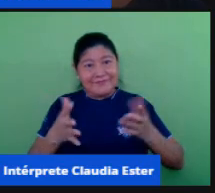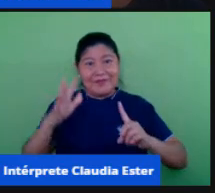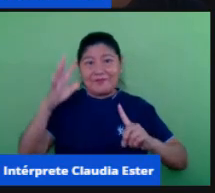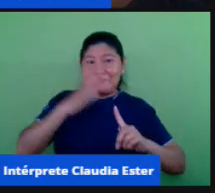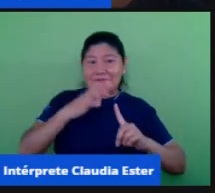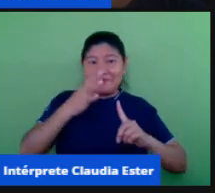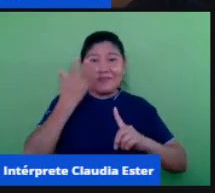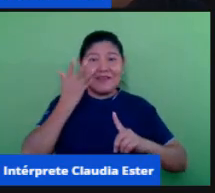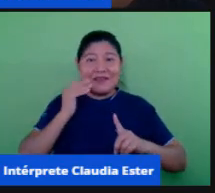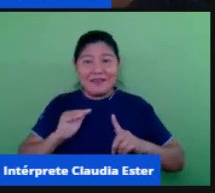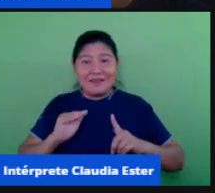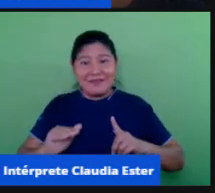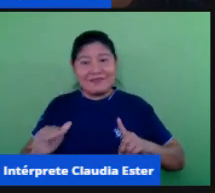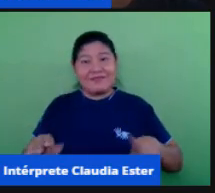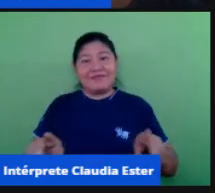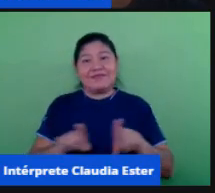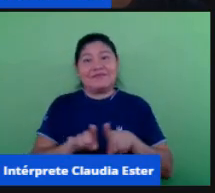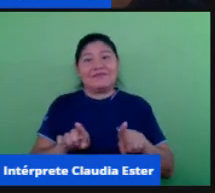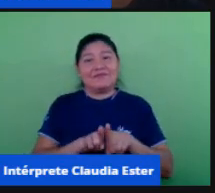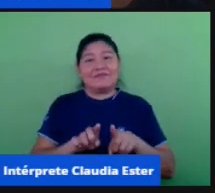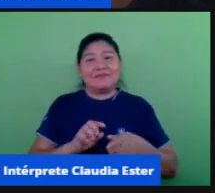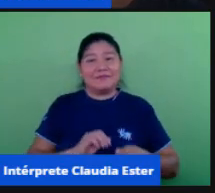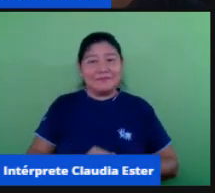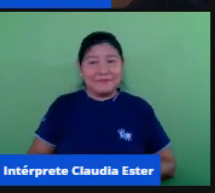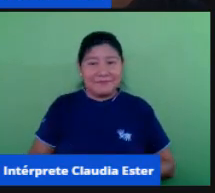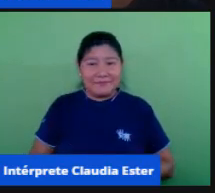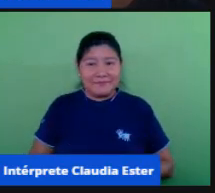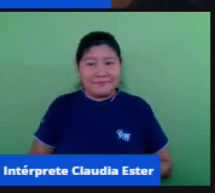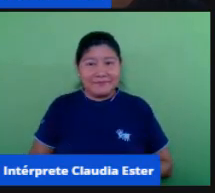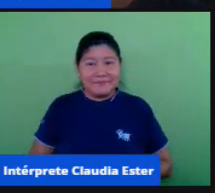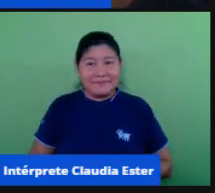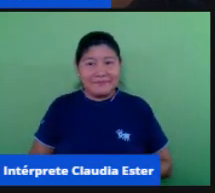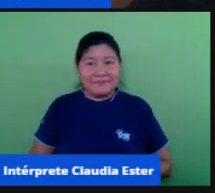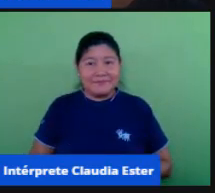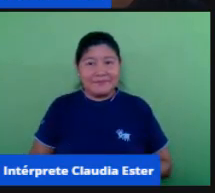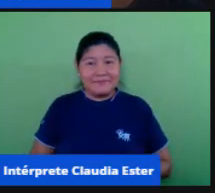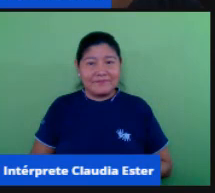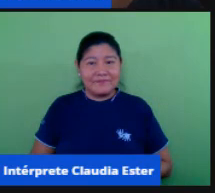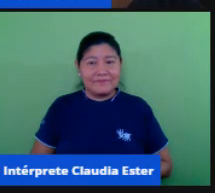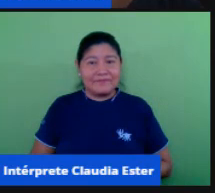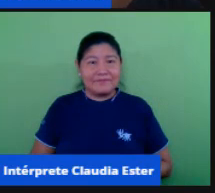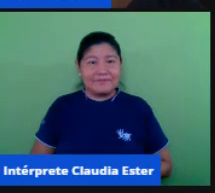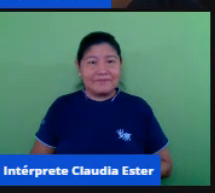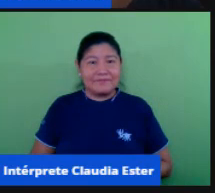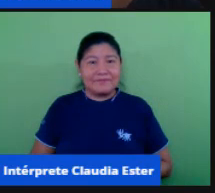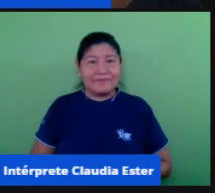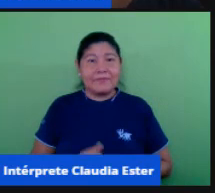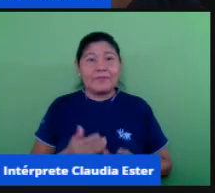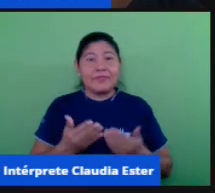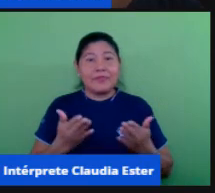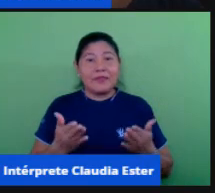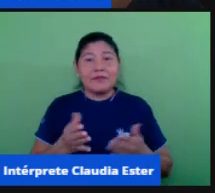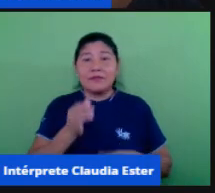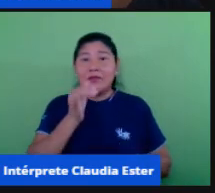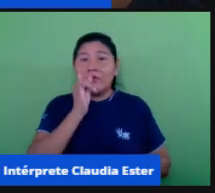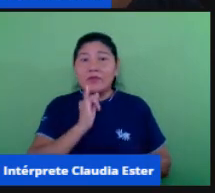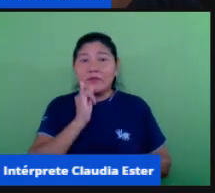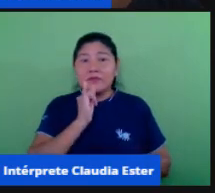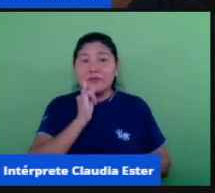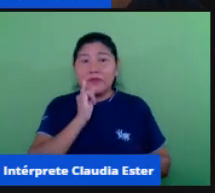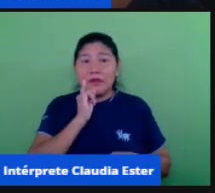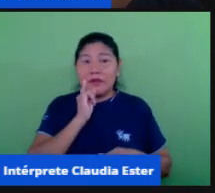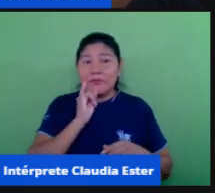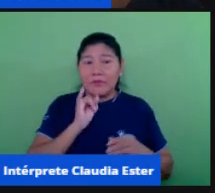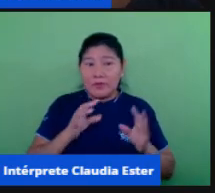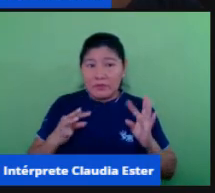essa daqui é um é um exemplo de uma tecnologia né o